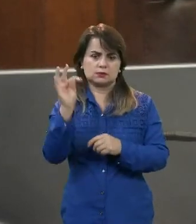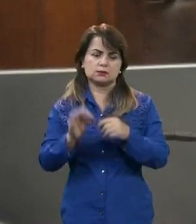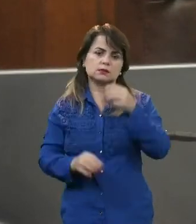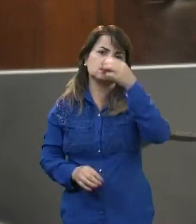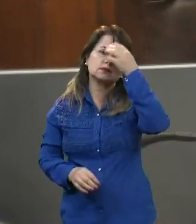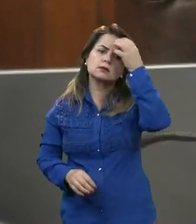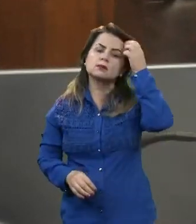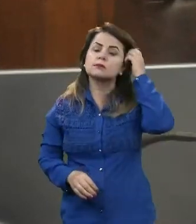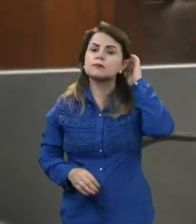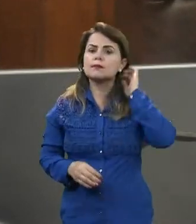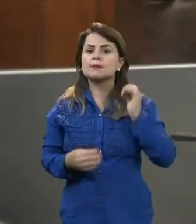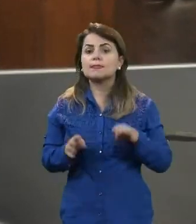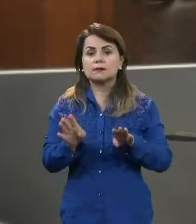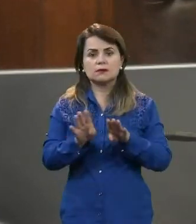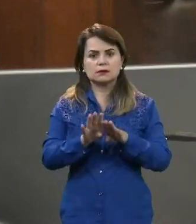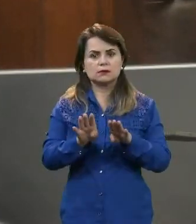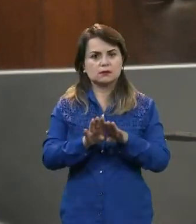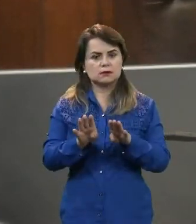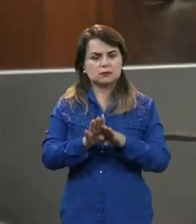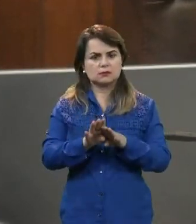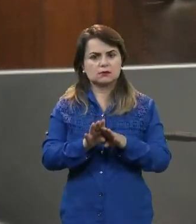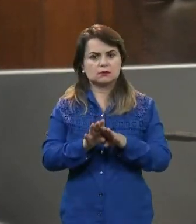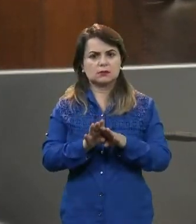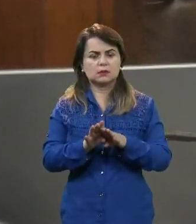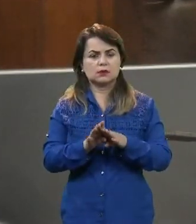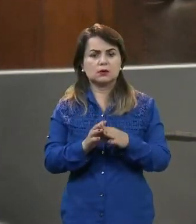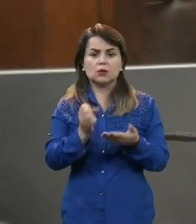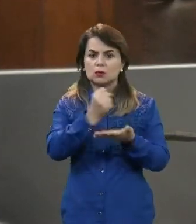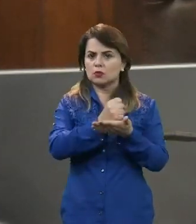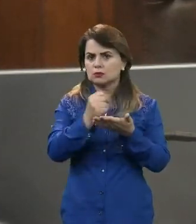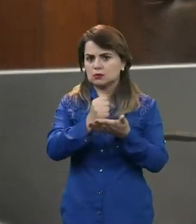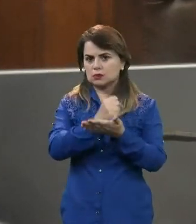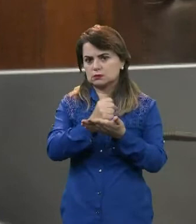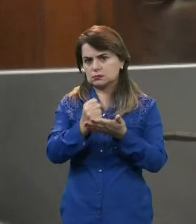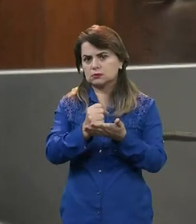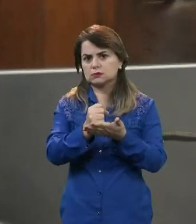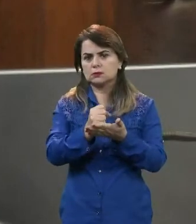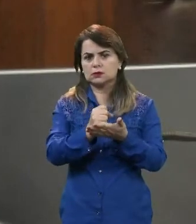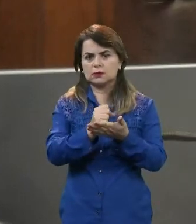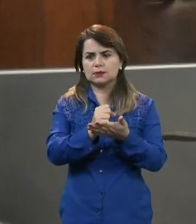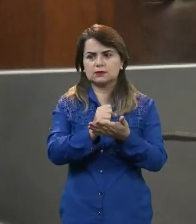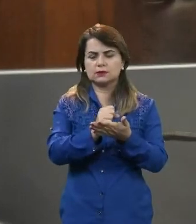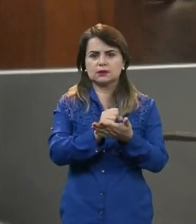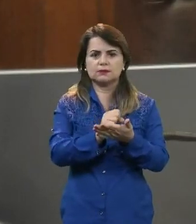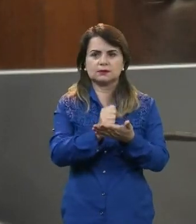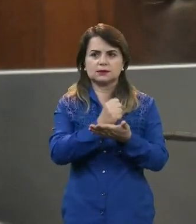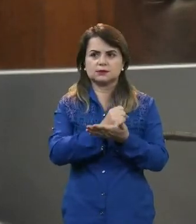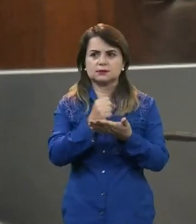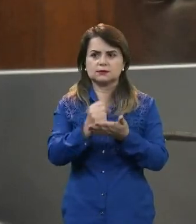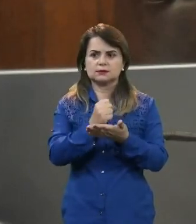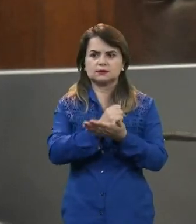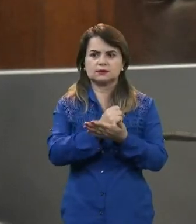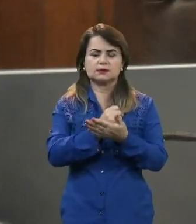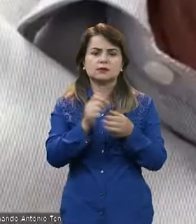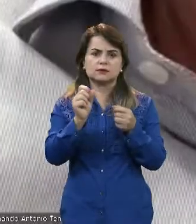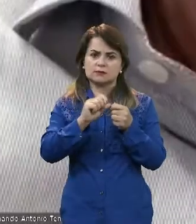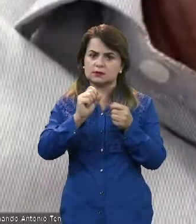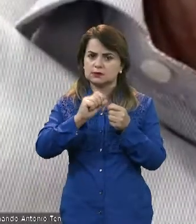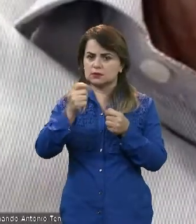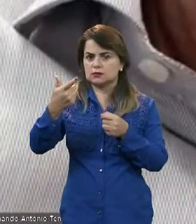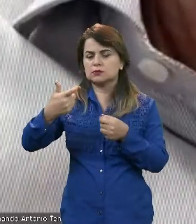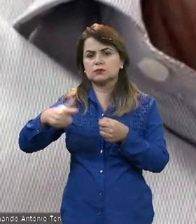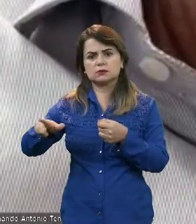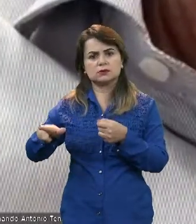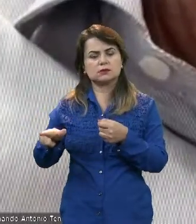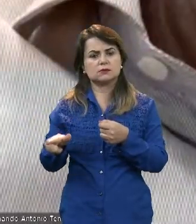Então, seria também a repactuação do contrato com outras taxas